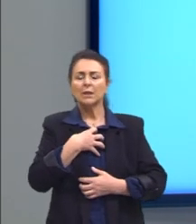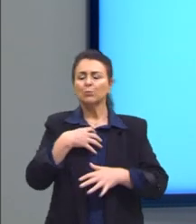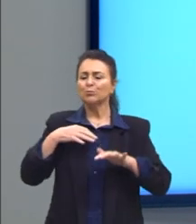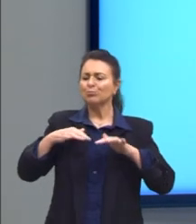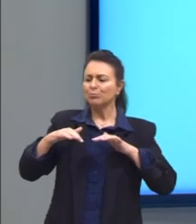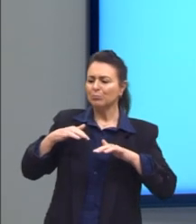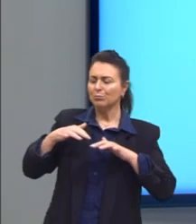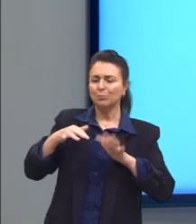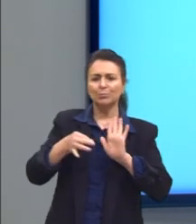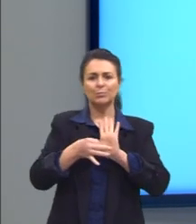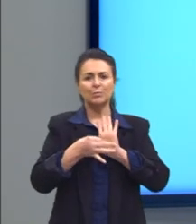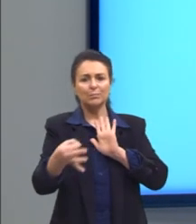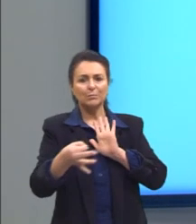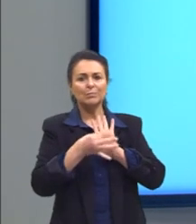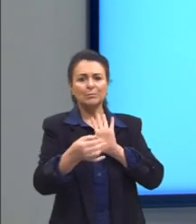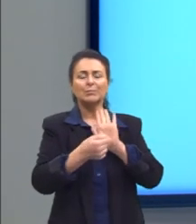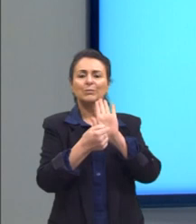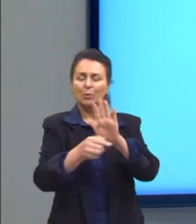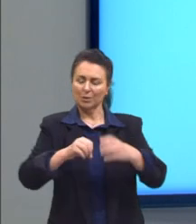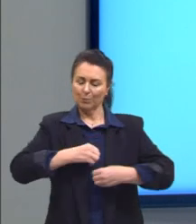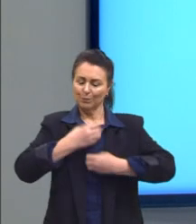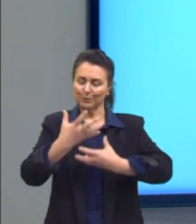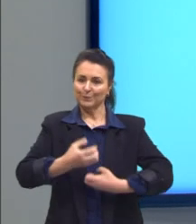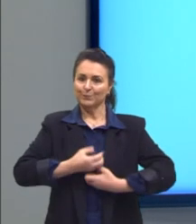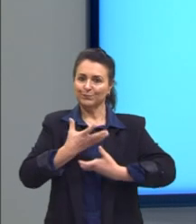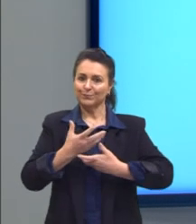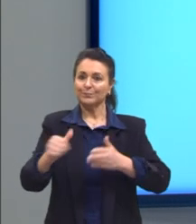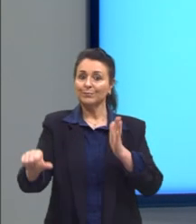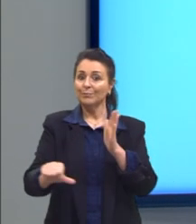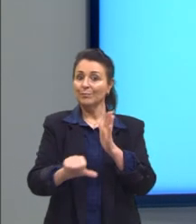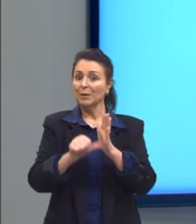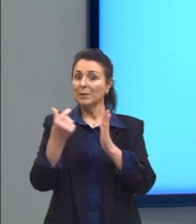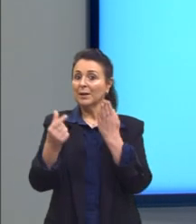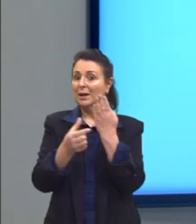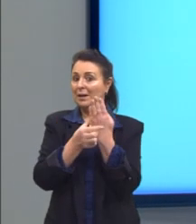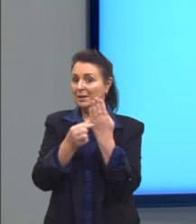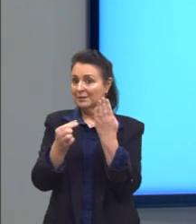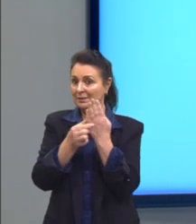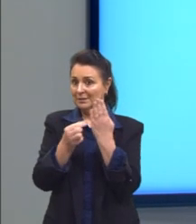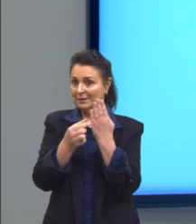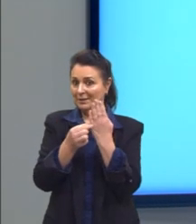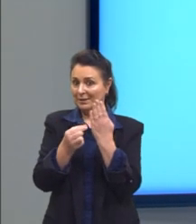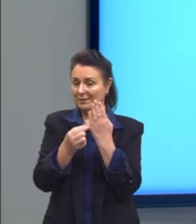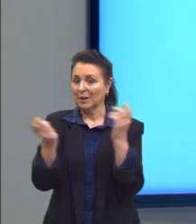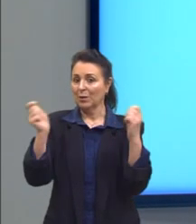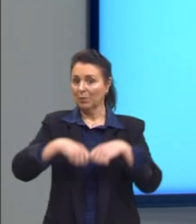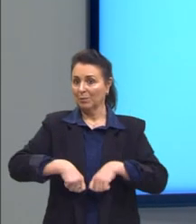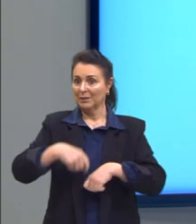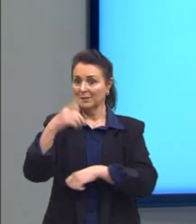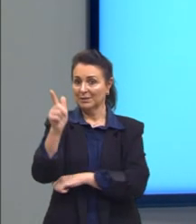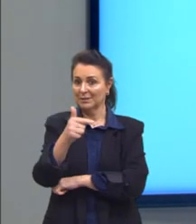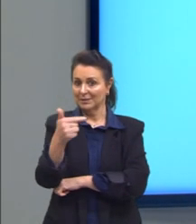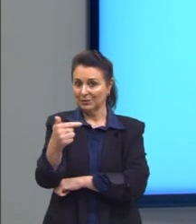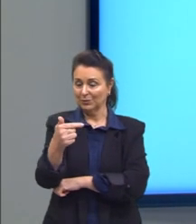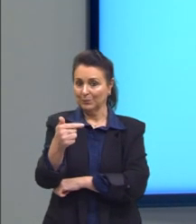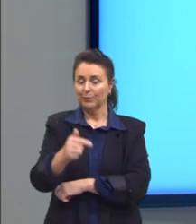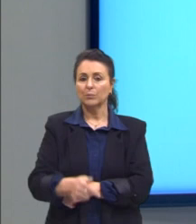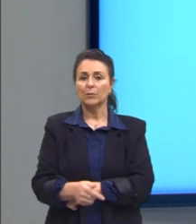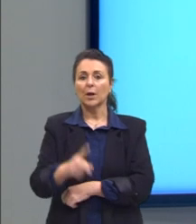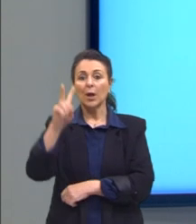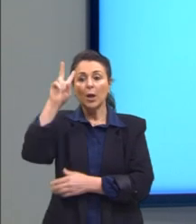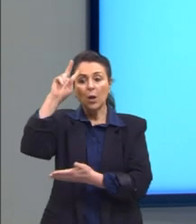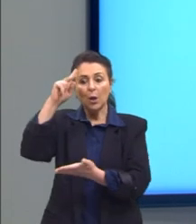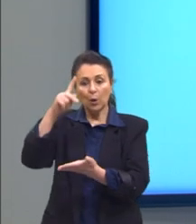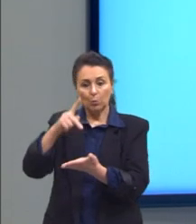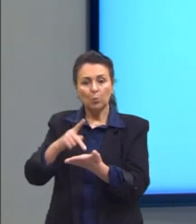opiniões. Primeira das habilidades dessa competência. Reconhecer